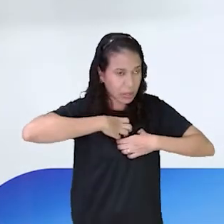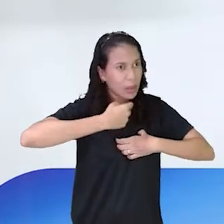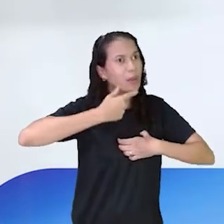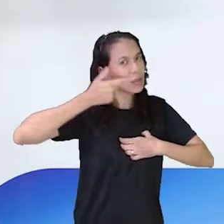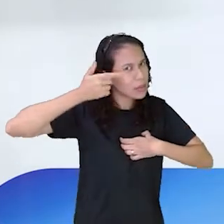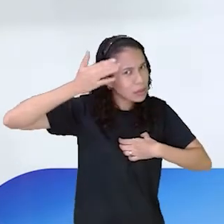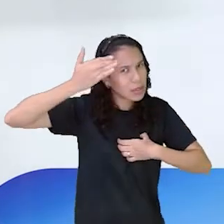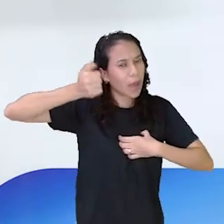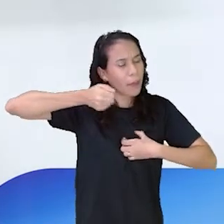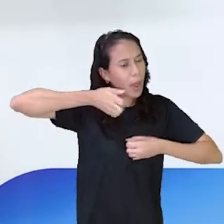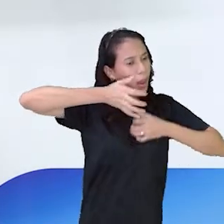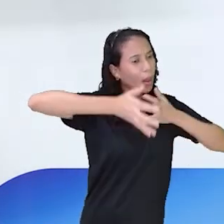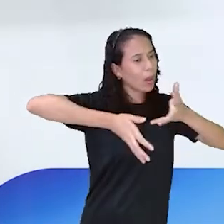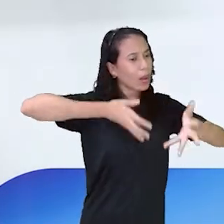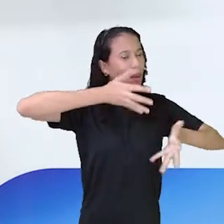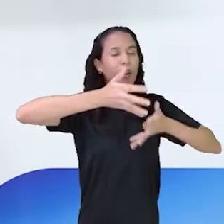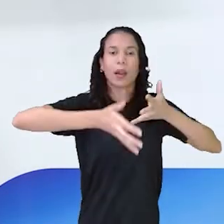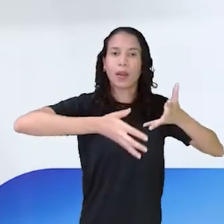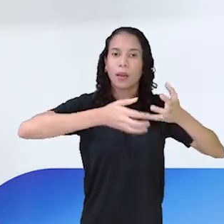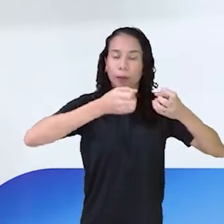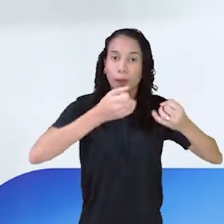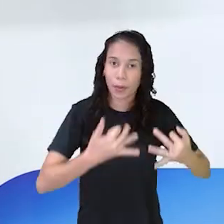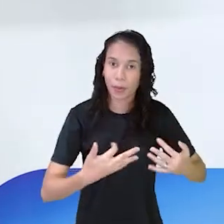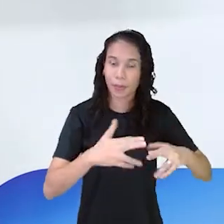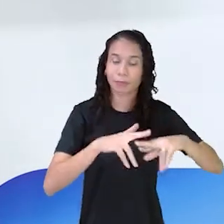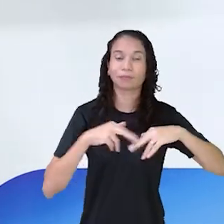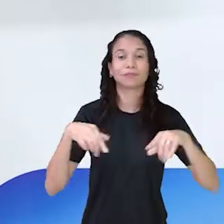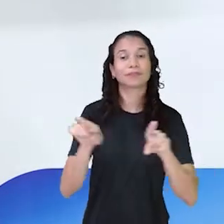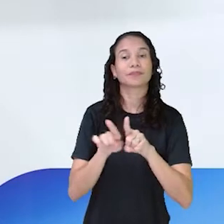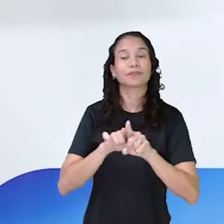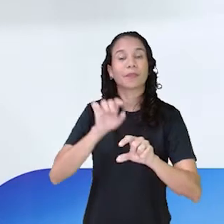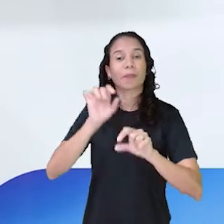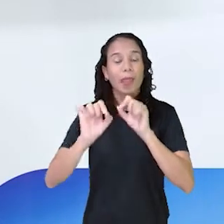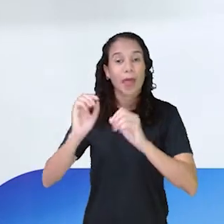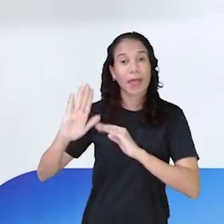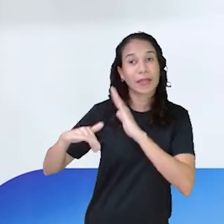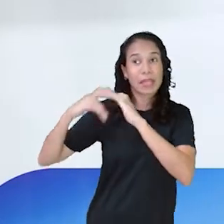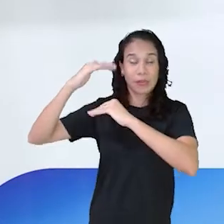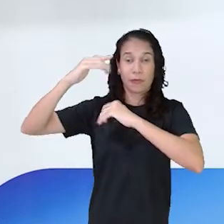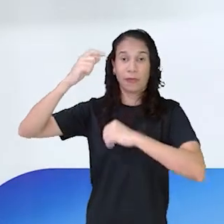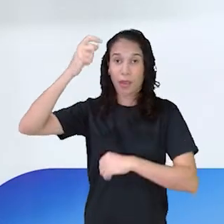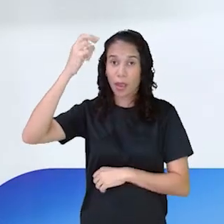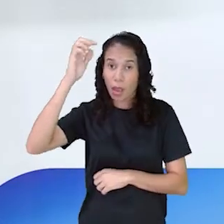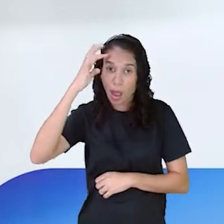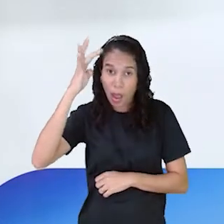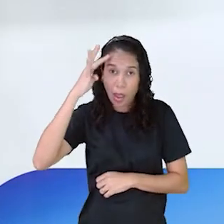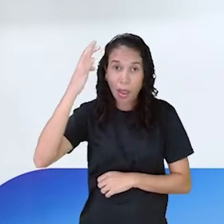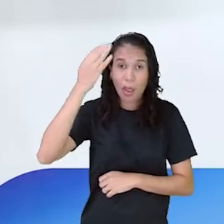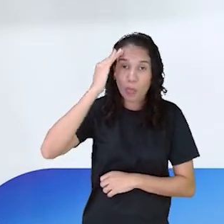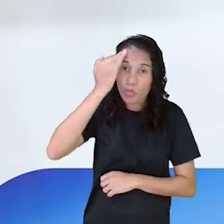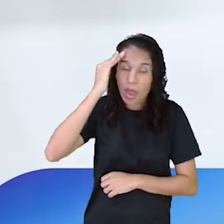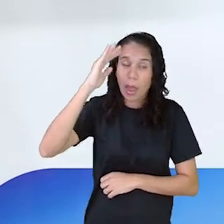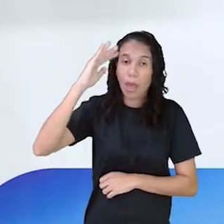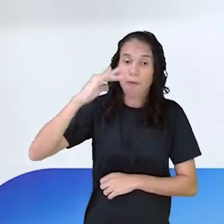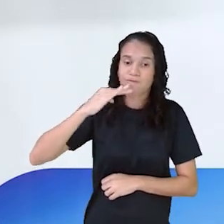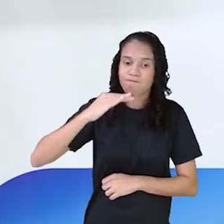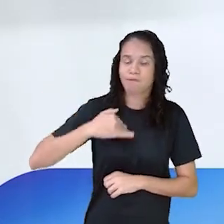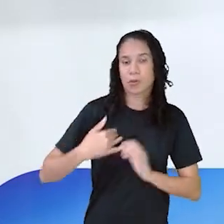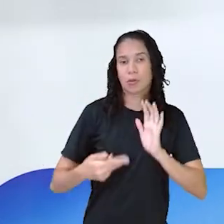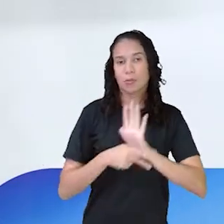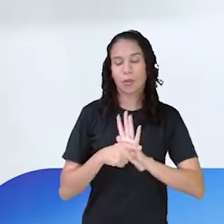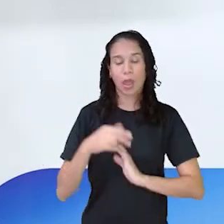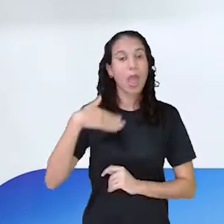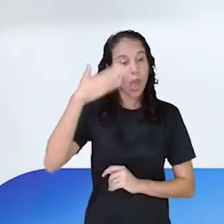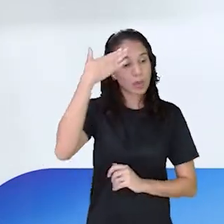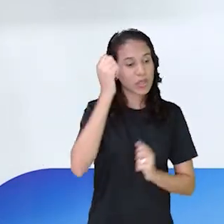dizer pra que a gente possa se sentir bem, né? E quando eu falo de desenvolver autoconsciência, eu sei o que pode